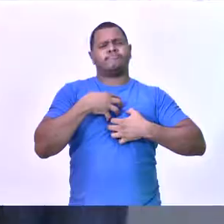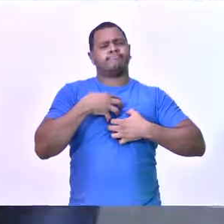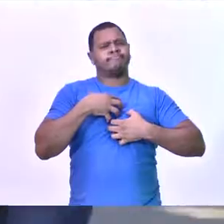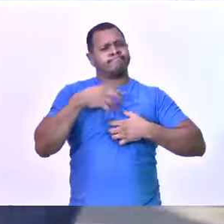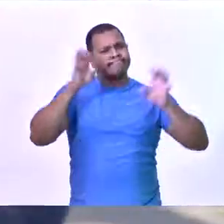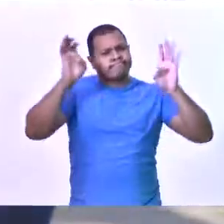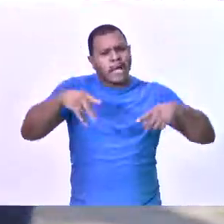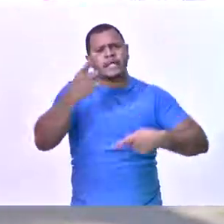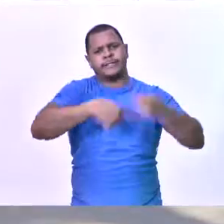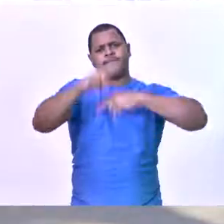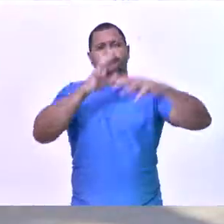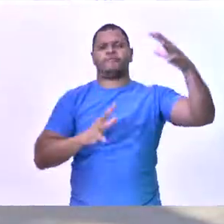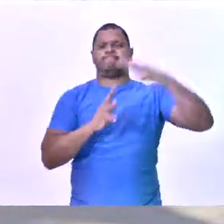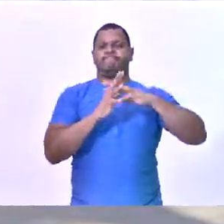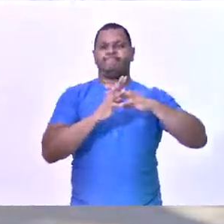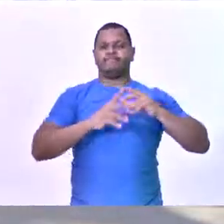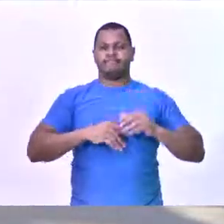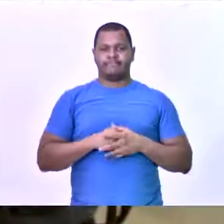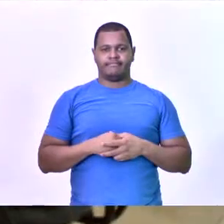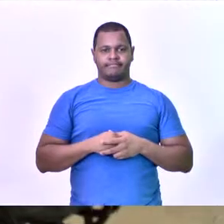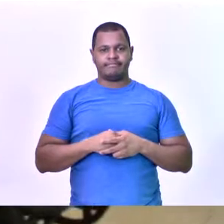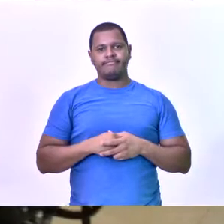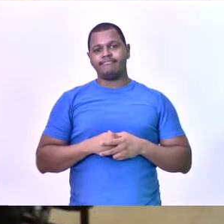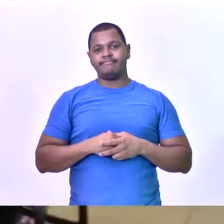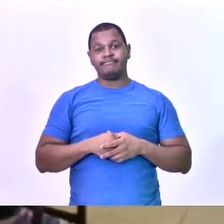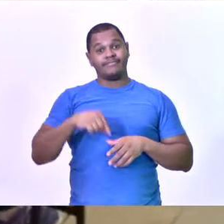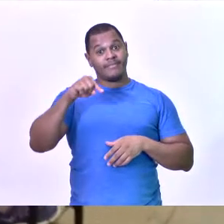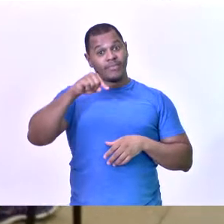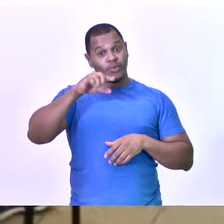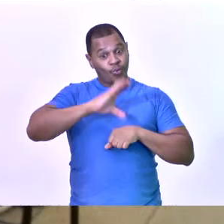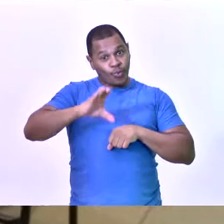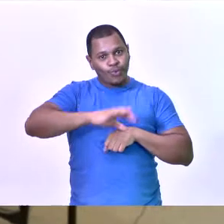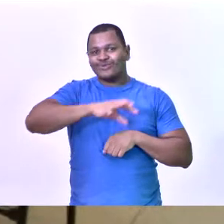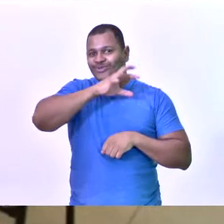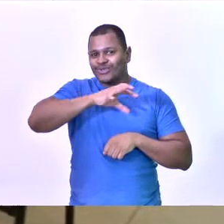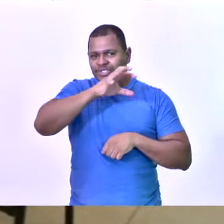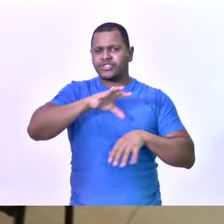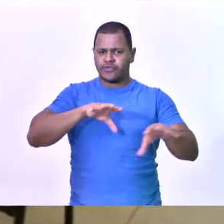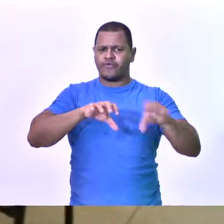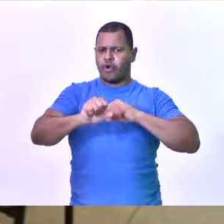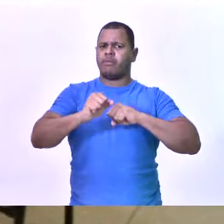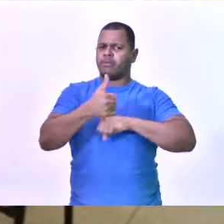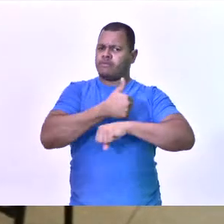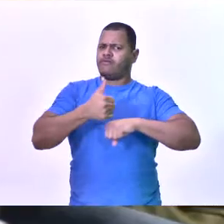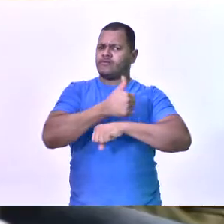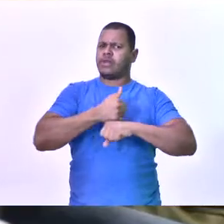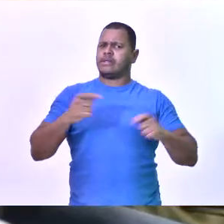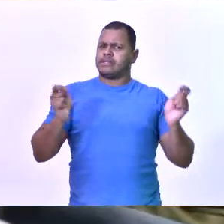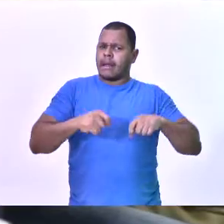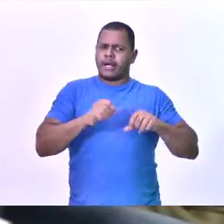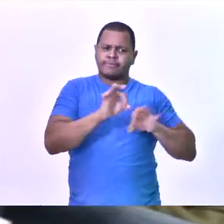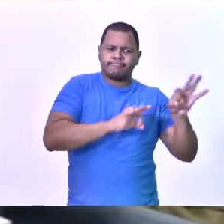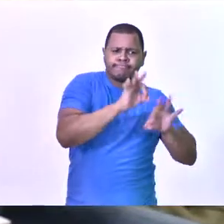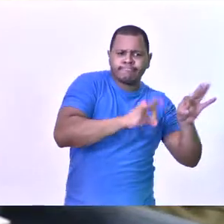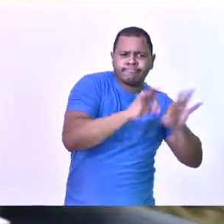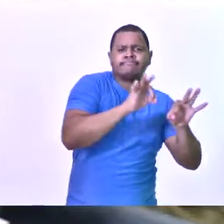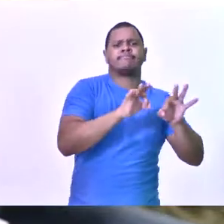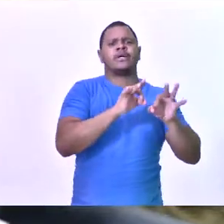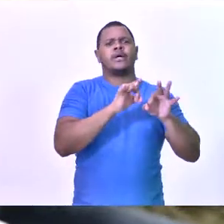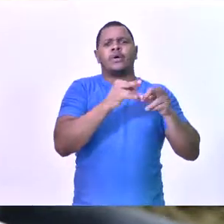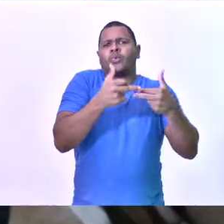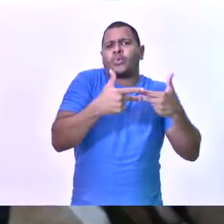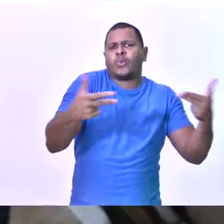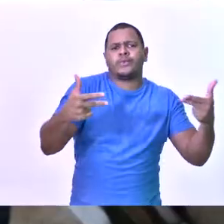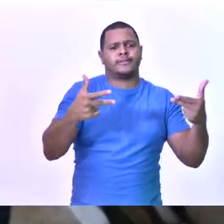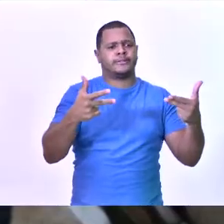bem e se desenvolvam de maneira integral. O curso de zootecnia forma profissionais capazes de planejar e